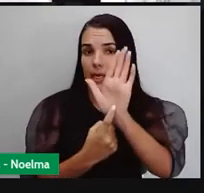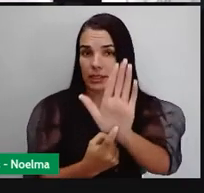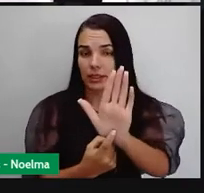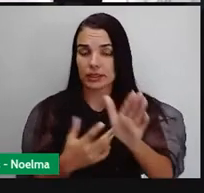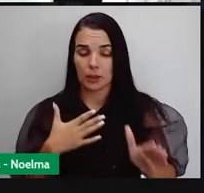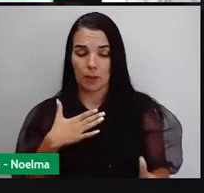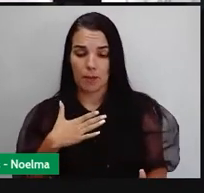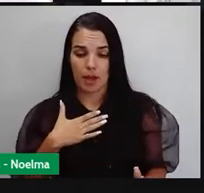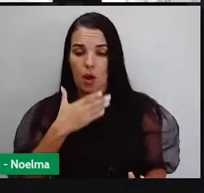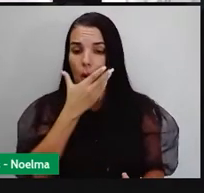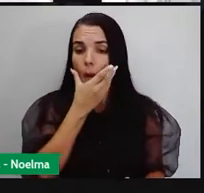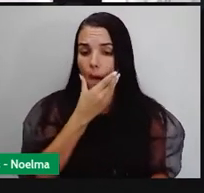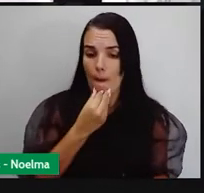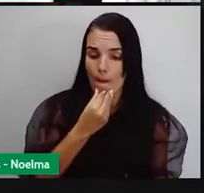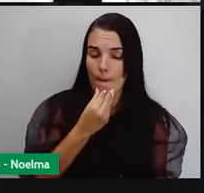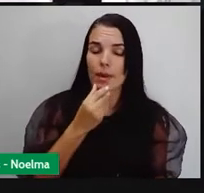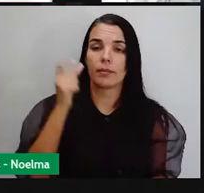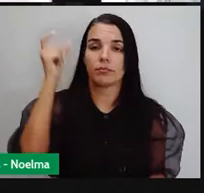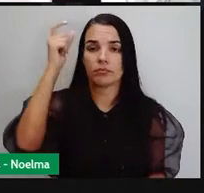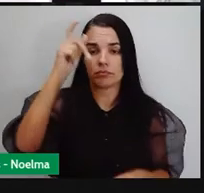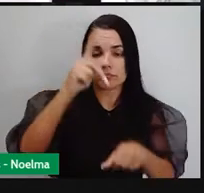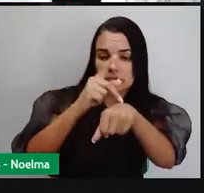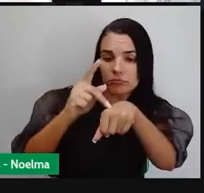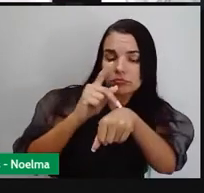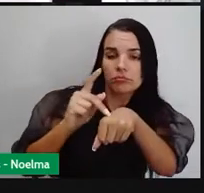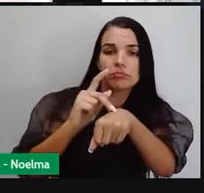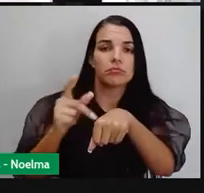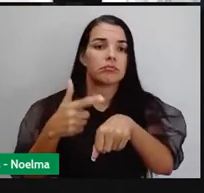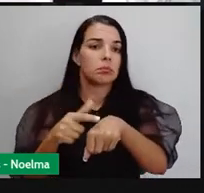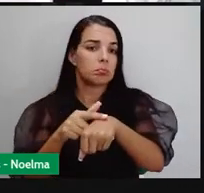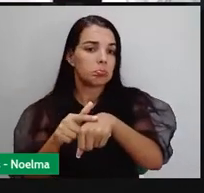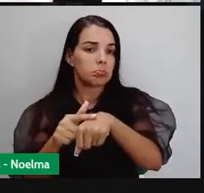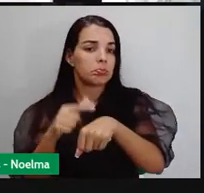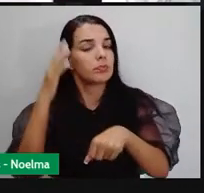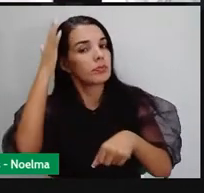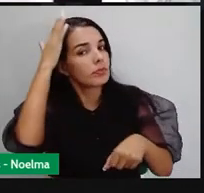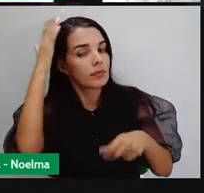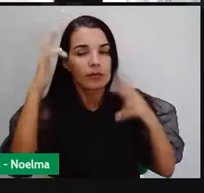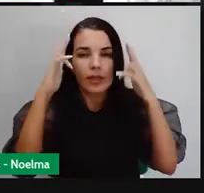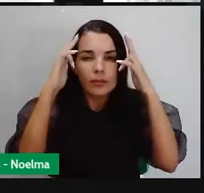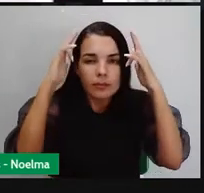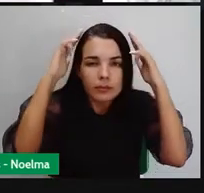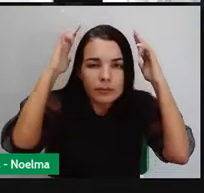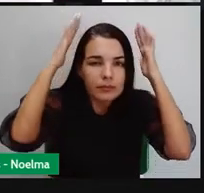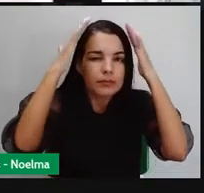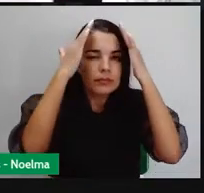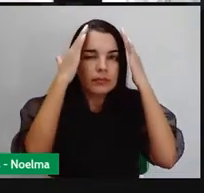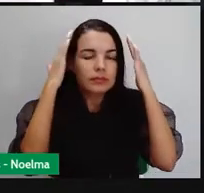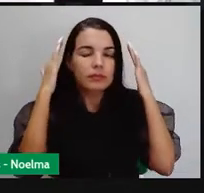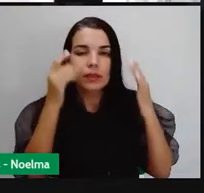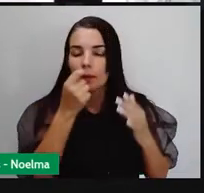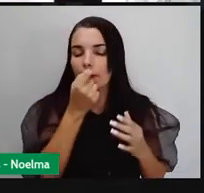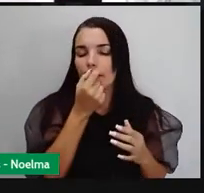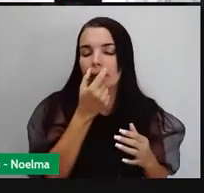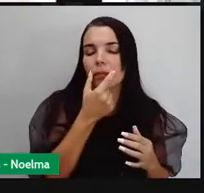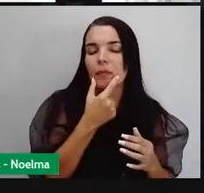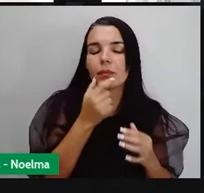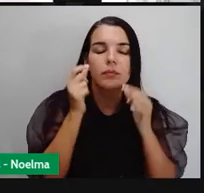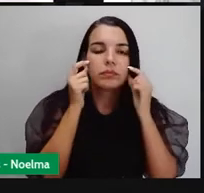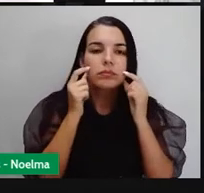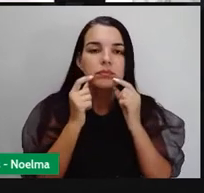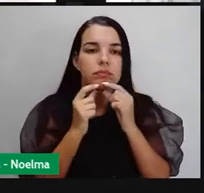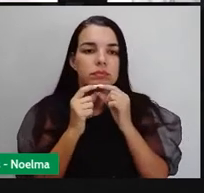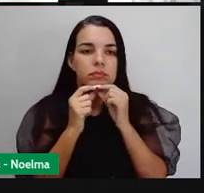homem, estou sentado, sou negro, eu tenho cabelo cortado bem baixinho, um pouquinho de bigode, um pouquinho de barba.